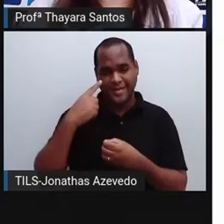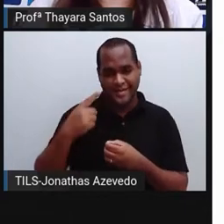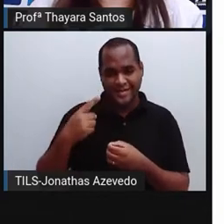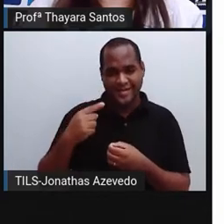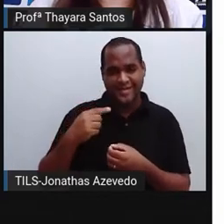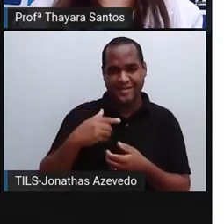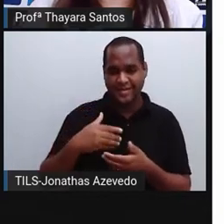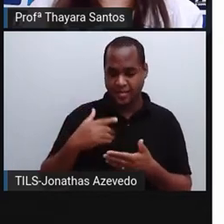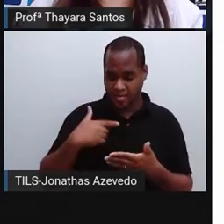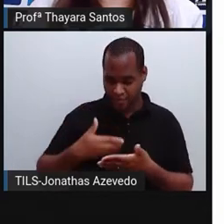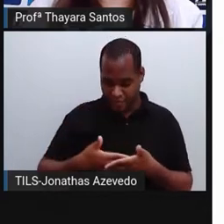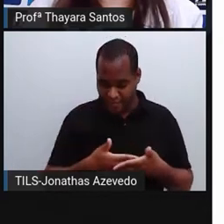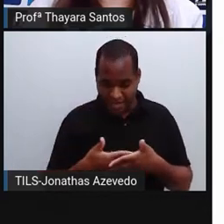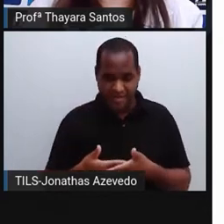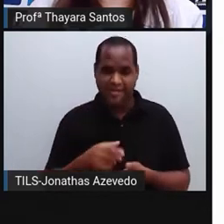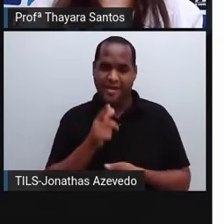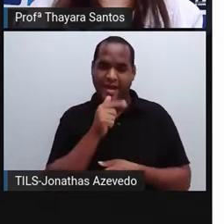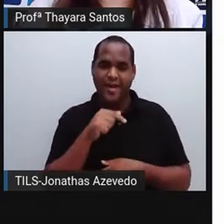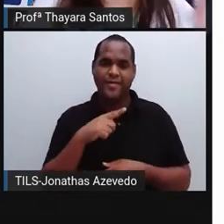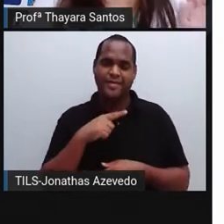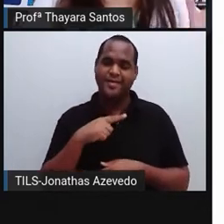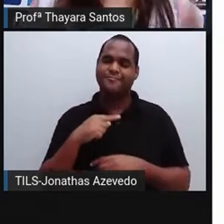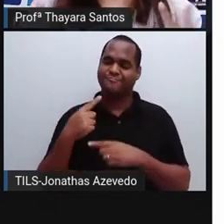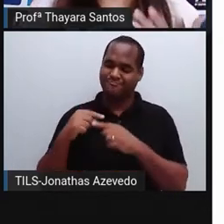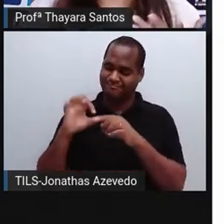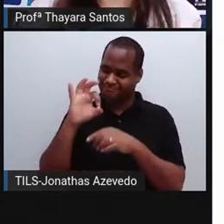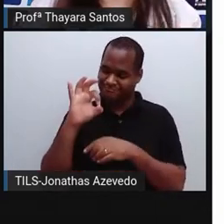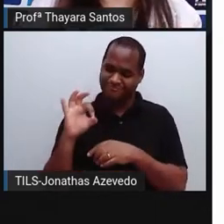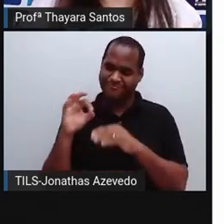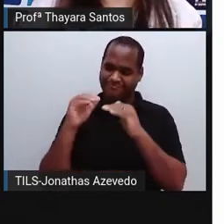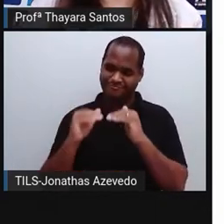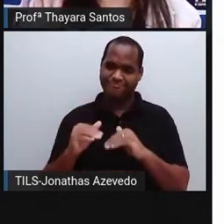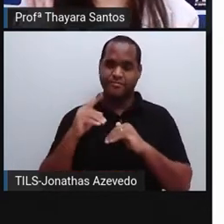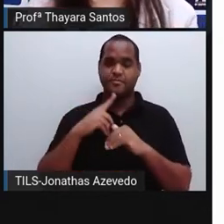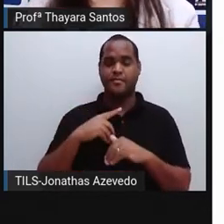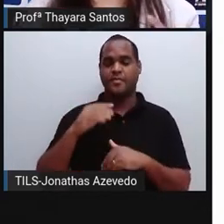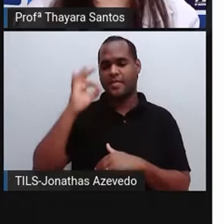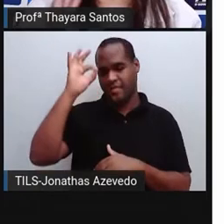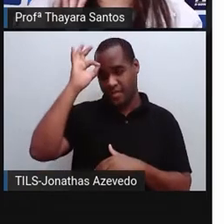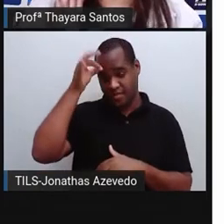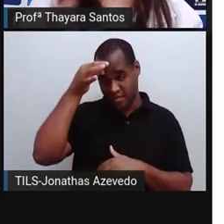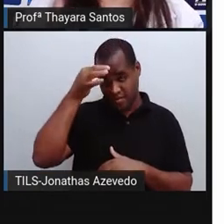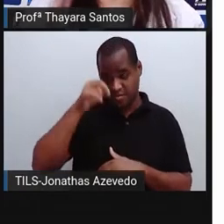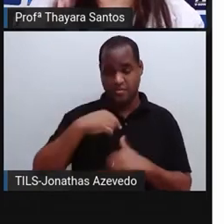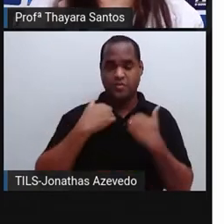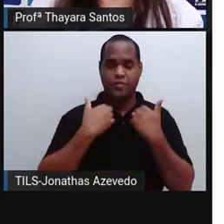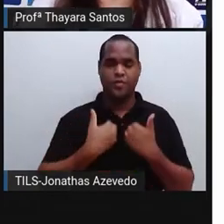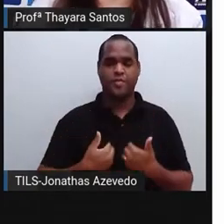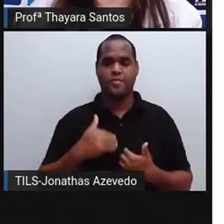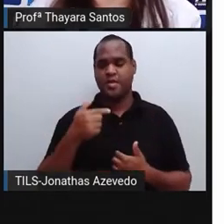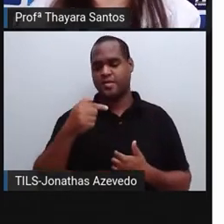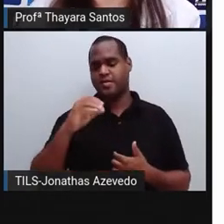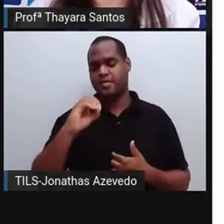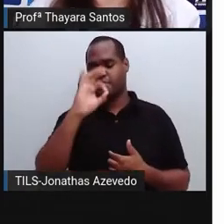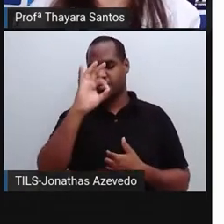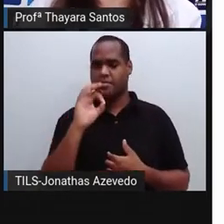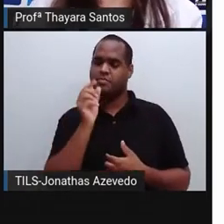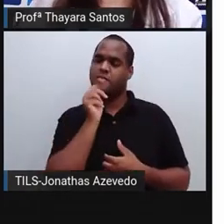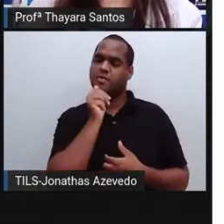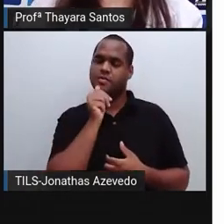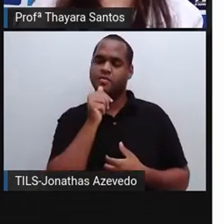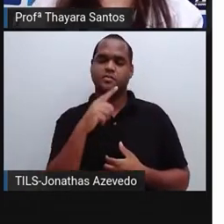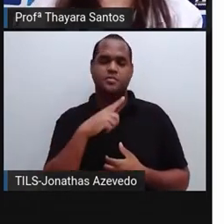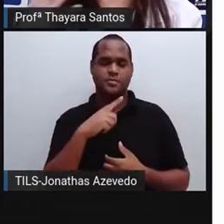água, mas tem menos do que quando estava dentro do útero. Na fase adulta, gente estima que o nosso corpo tem mais ou menos 70% de água.